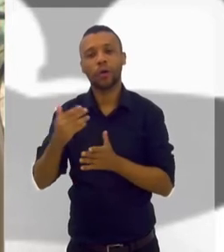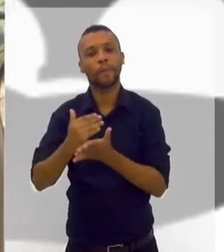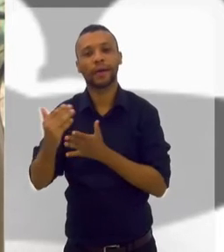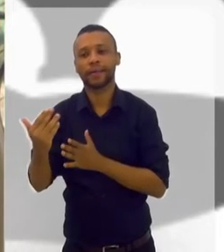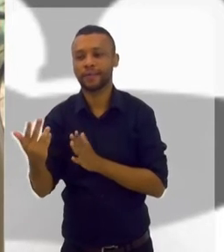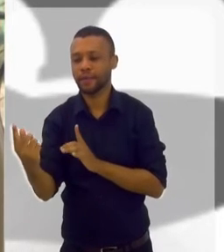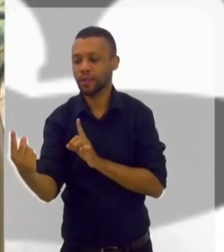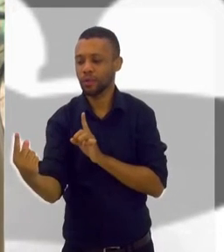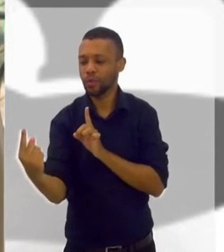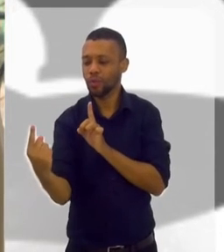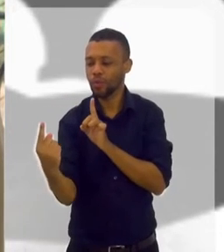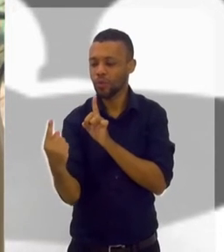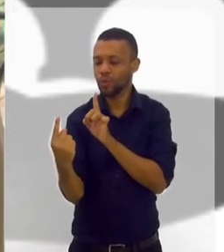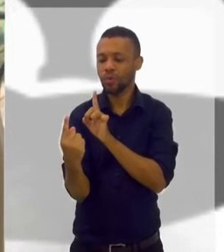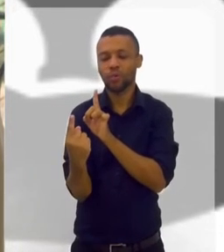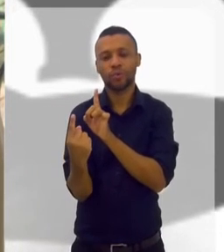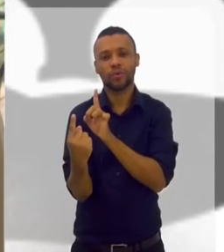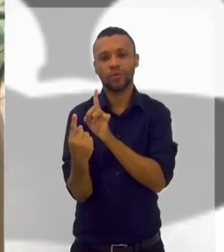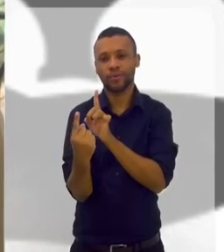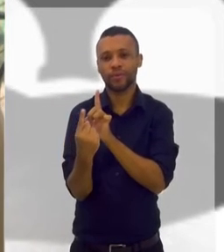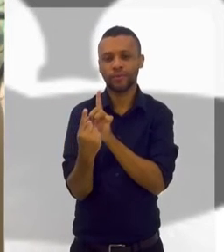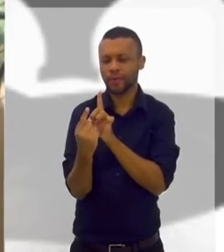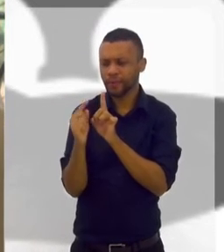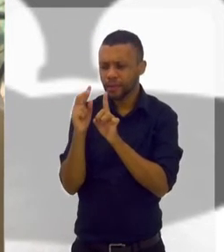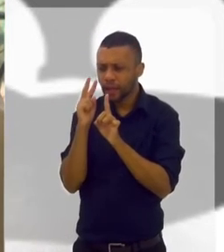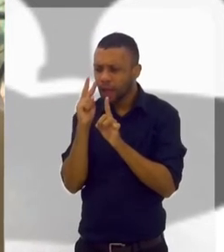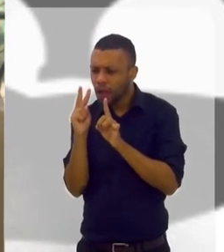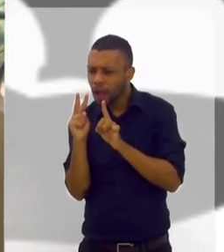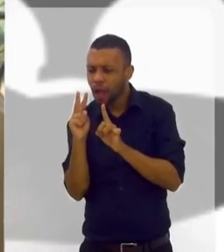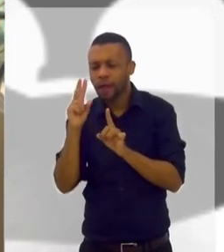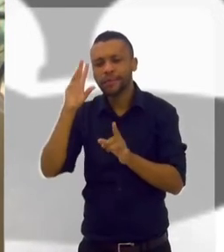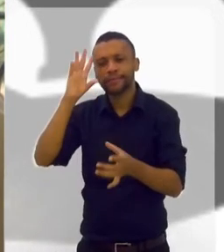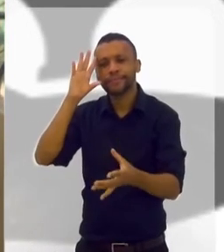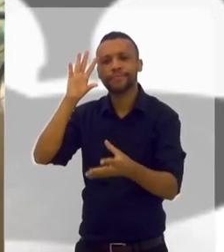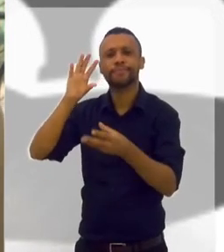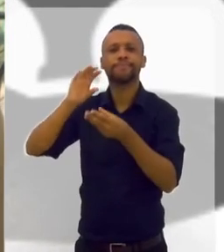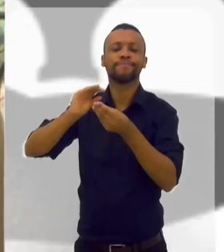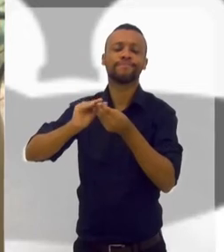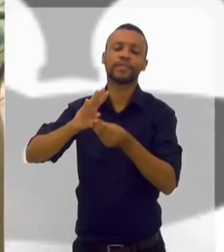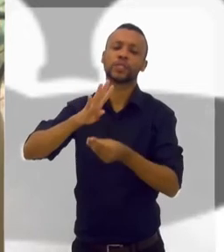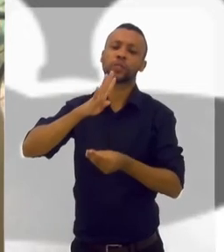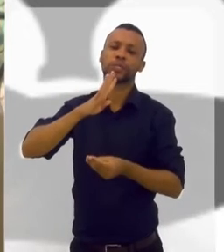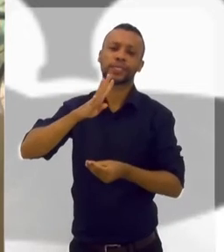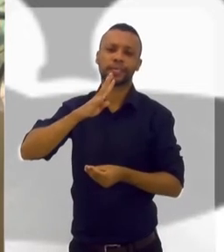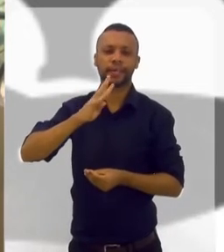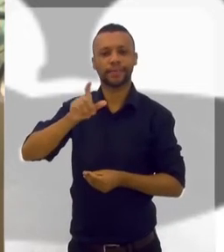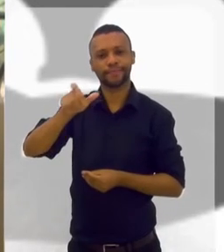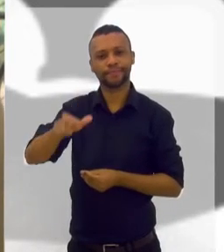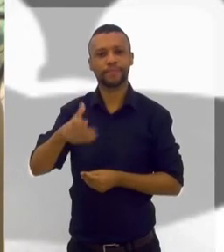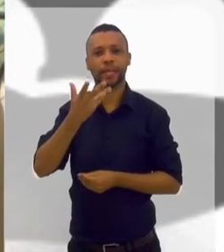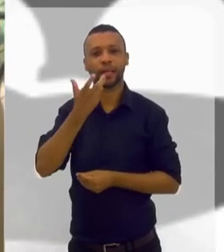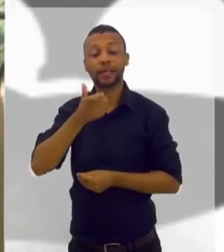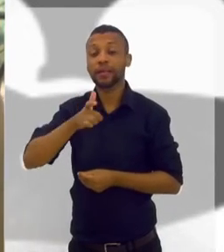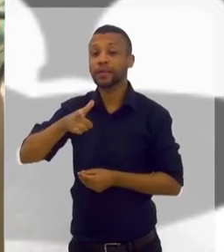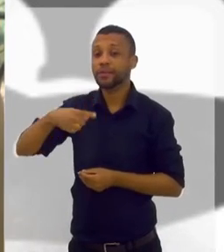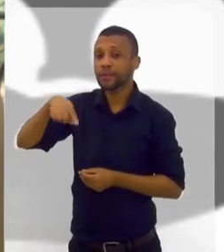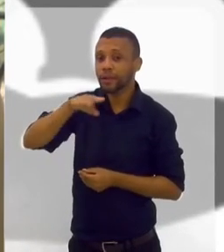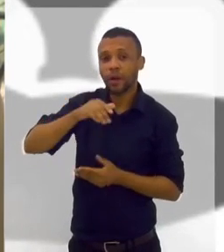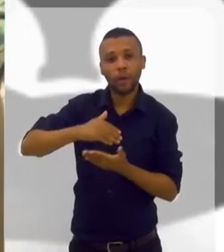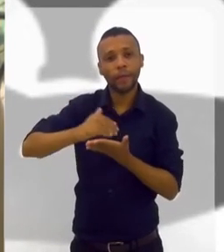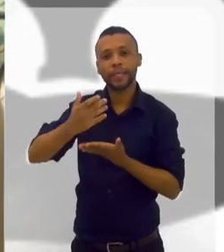direção. E ela caminhando na sua direção, você já a reconhecer quem é essa criança. E agora,